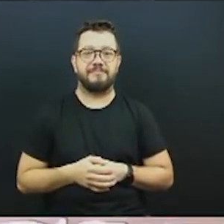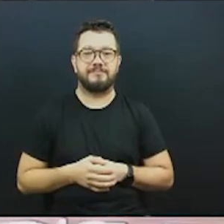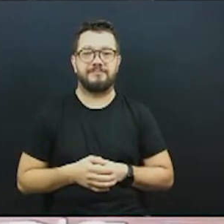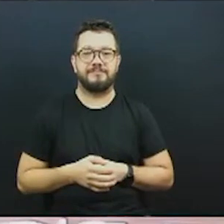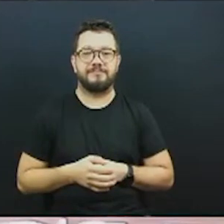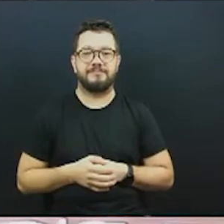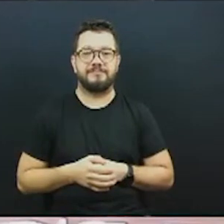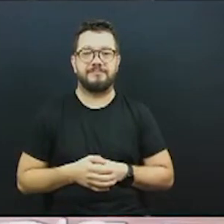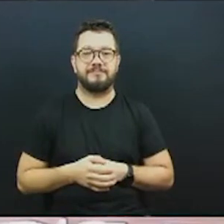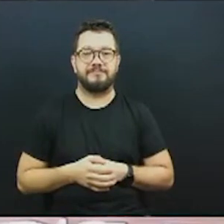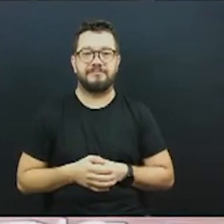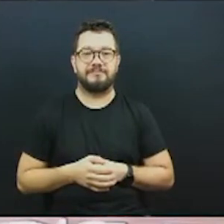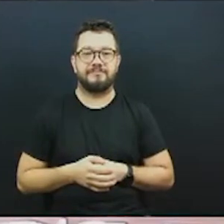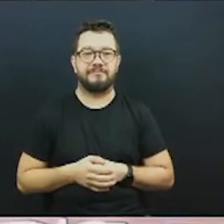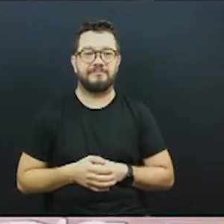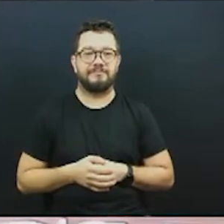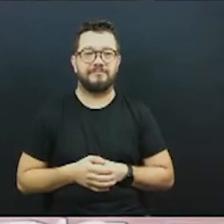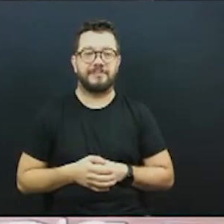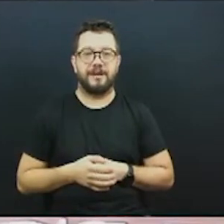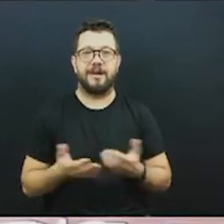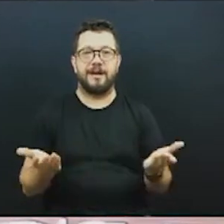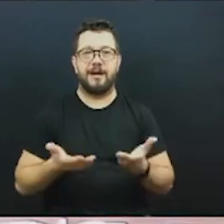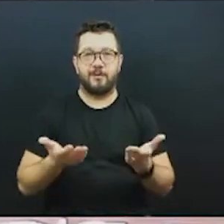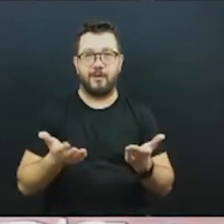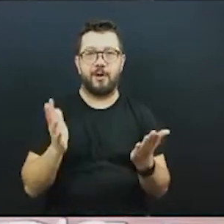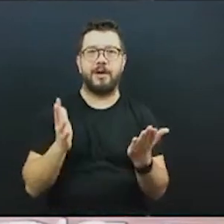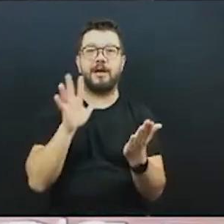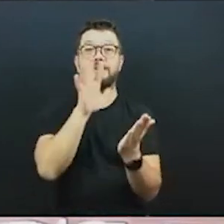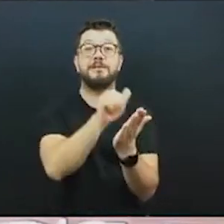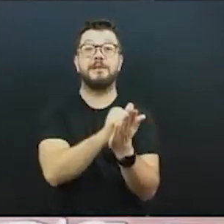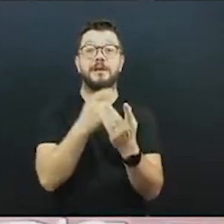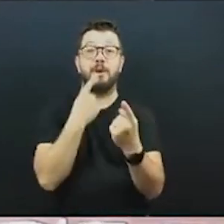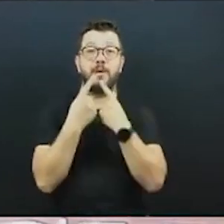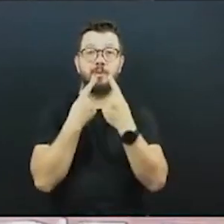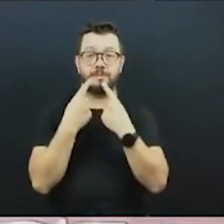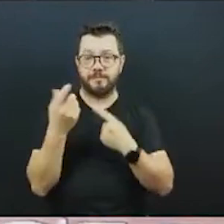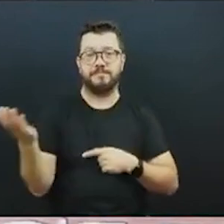temos ainda o Rodrigo Reis que vai discutir a matéria. Para a discussão, o vereador Rodrigo Reis, com a palavra.